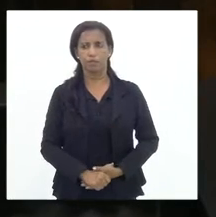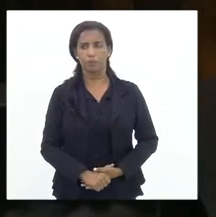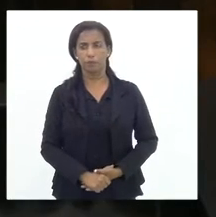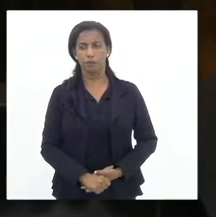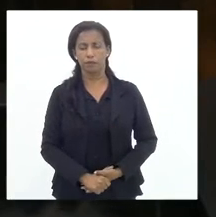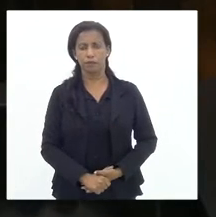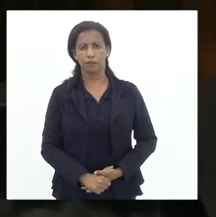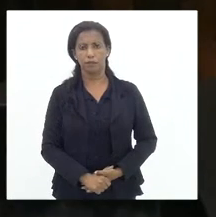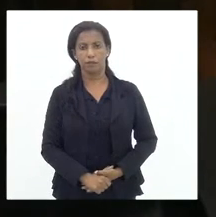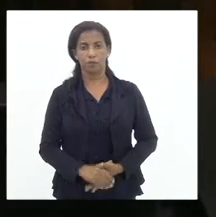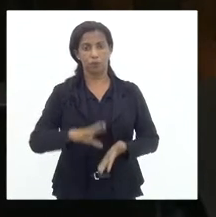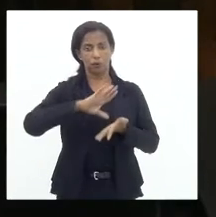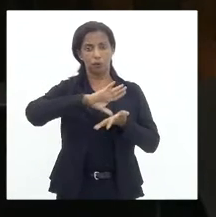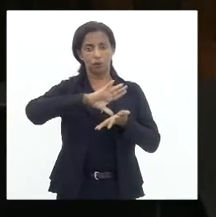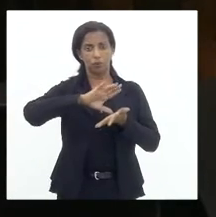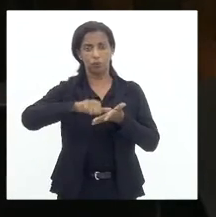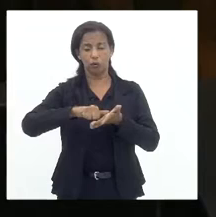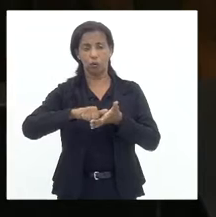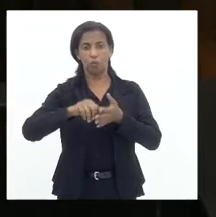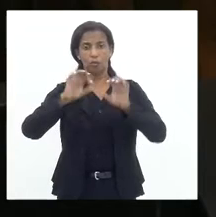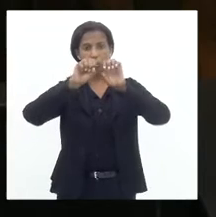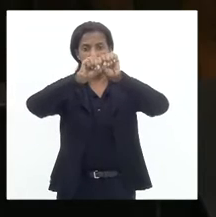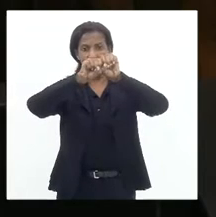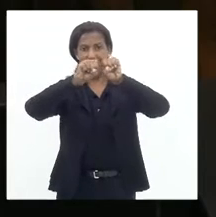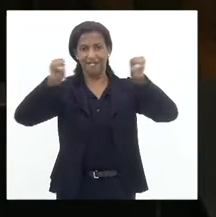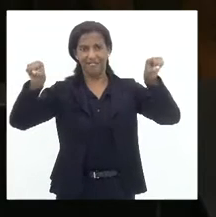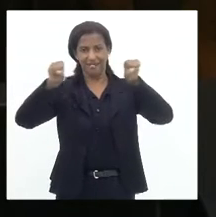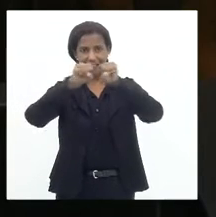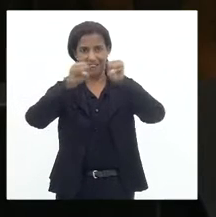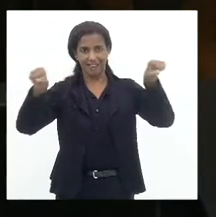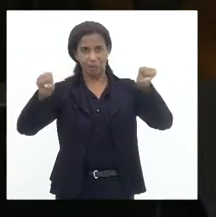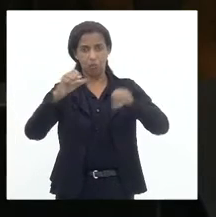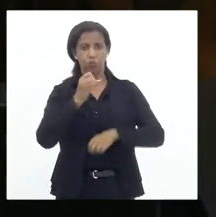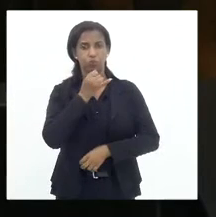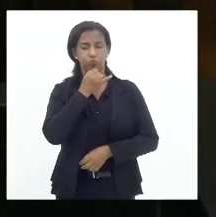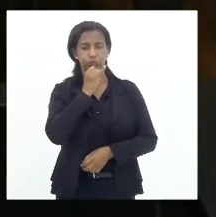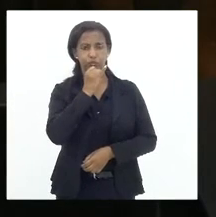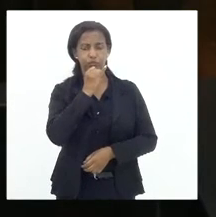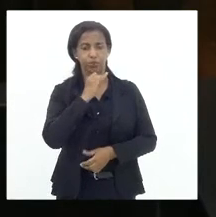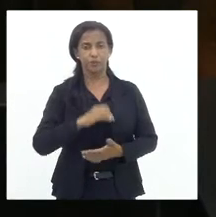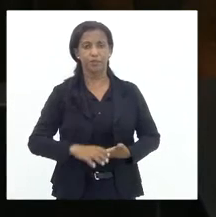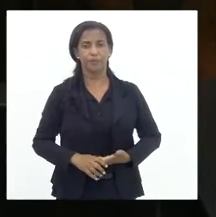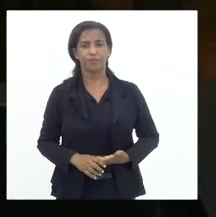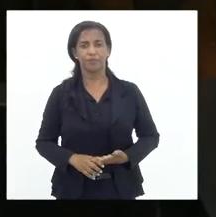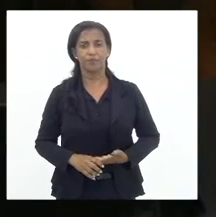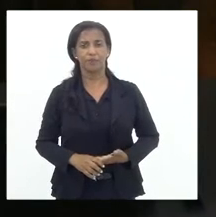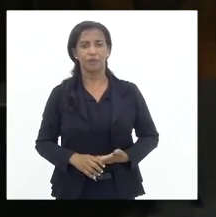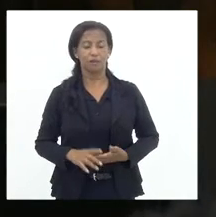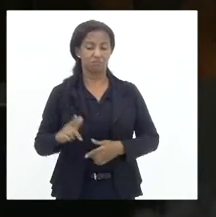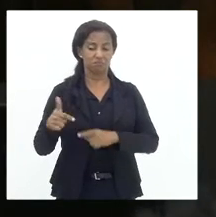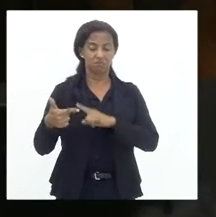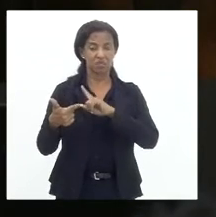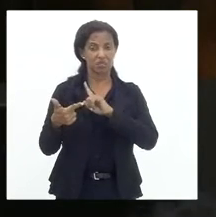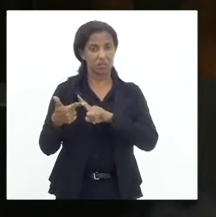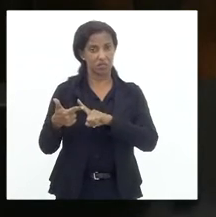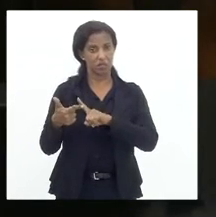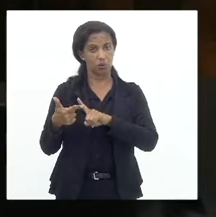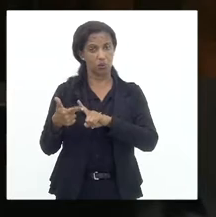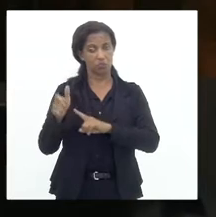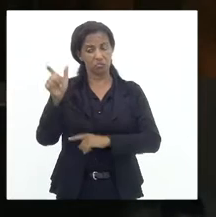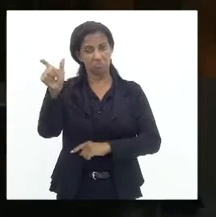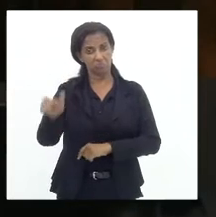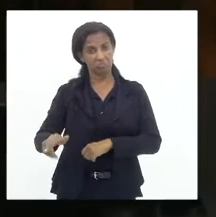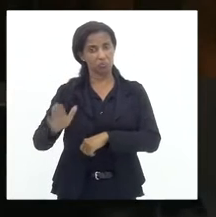...tubos de cabo de energia elétrica, segundo o senhor